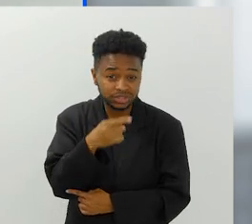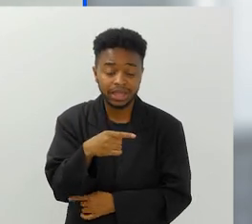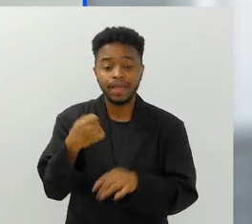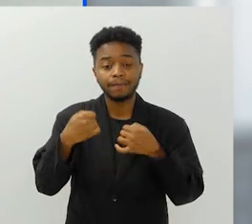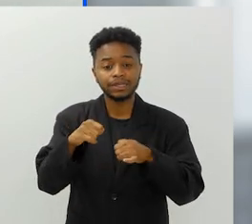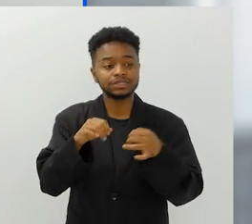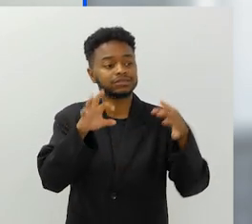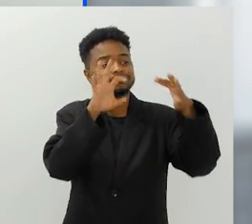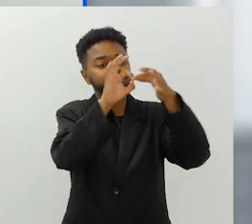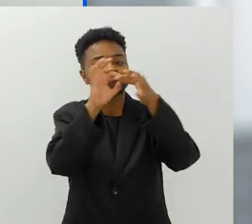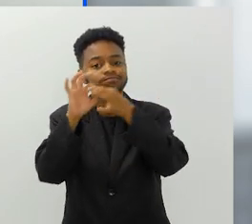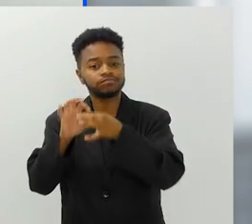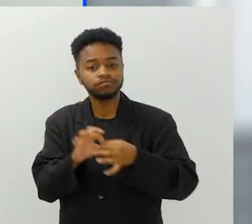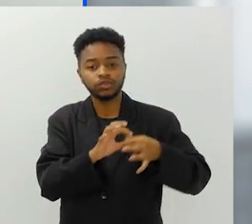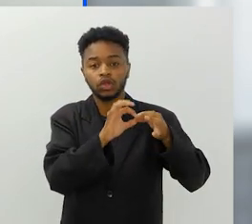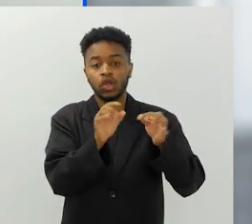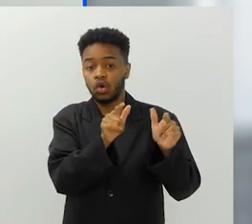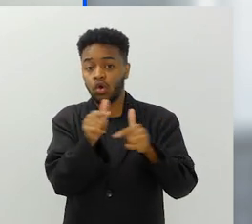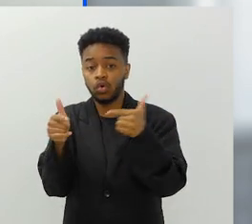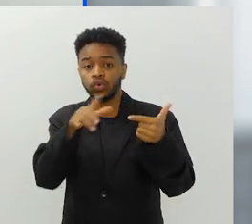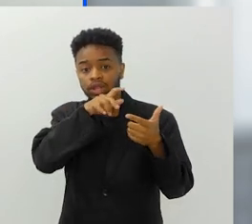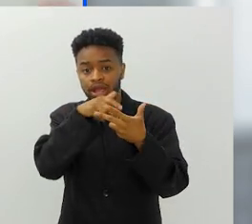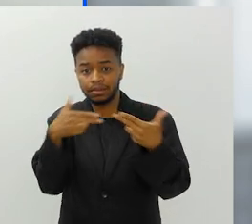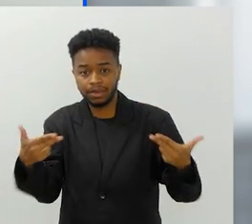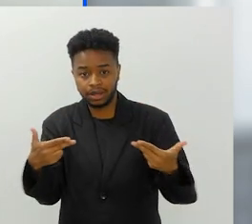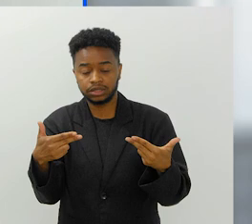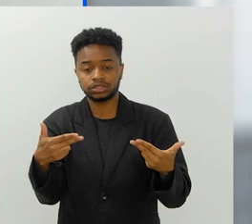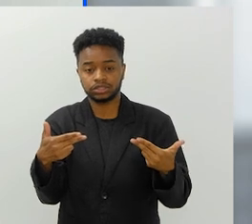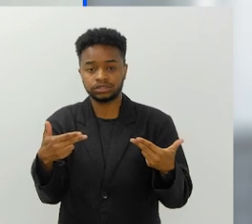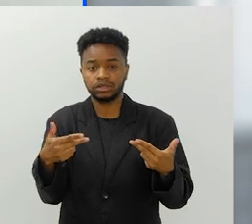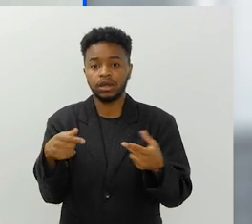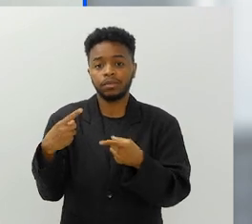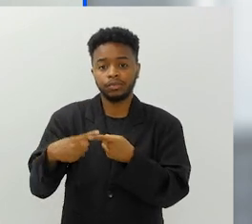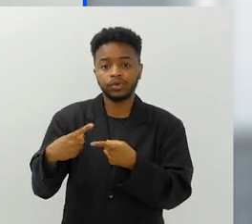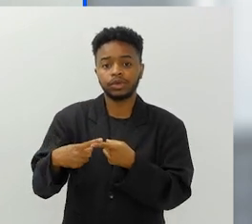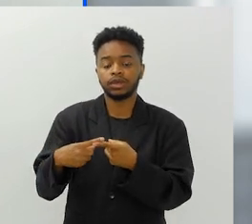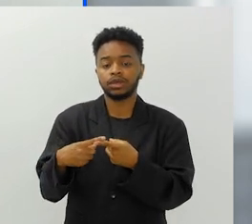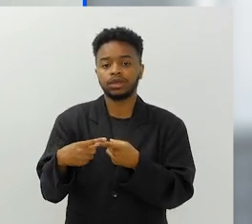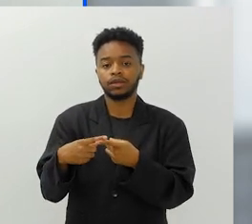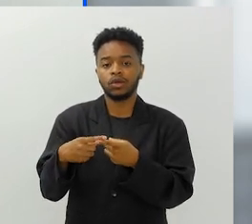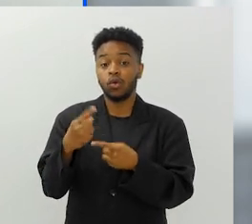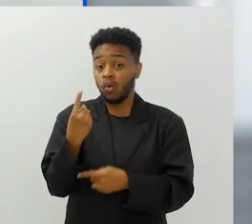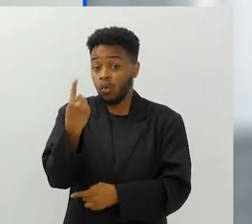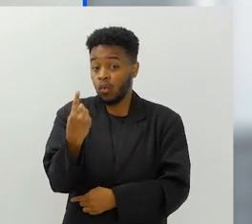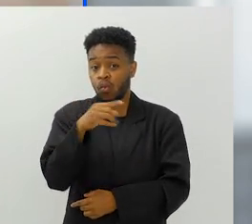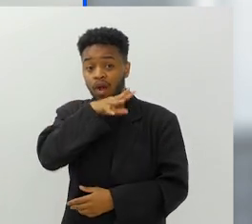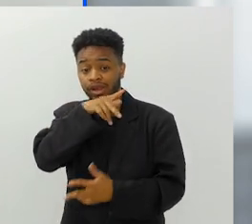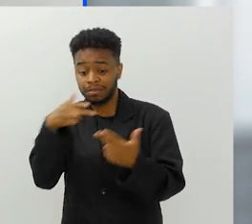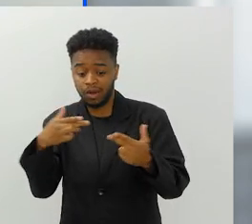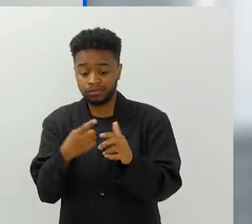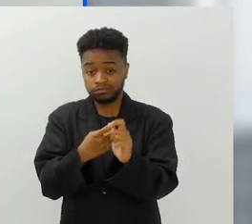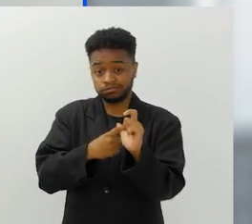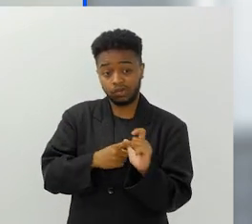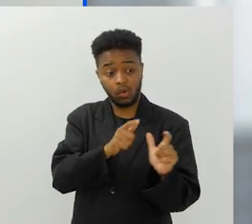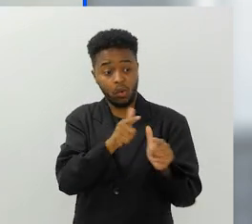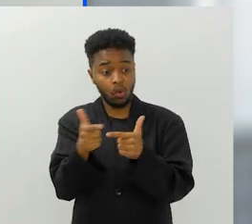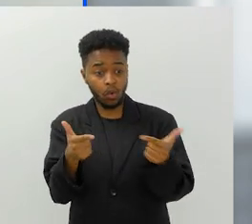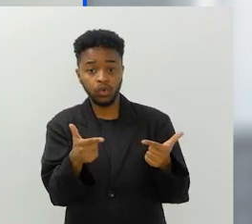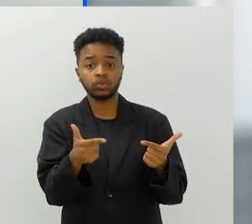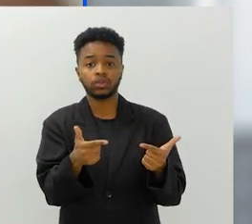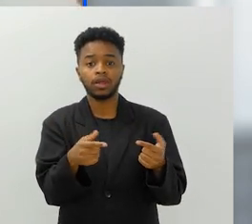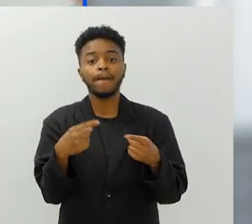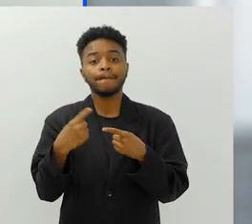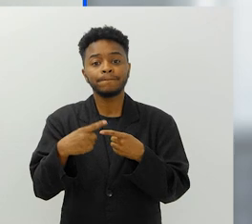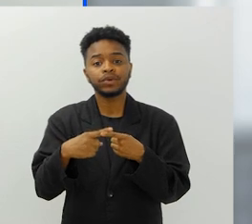Ele depende de toda uma cadeia, que a gente chama de cadeia trófica, uma cadeia de alimentar, que um animal depende do outro